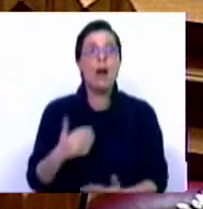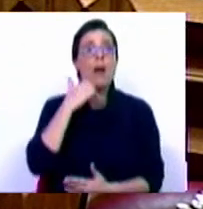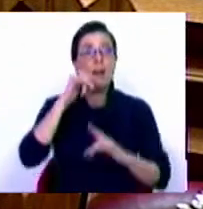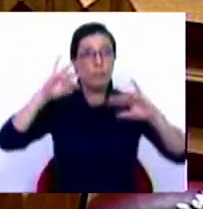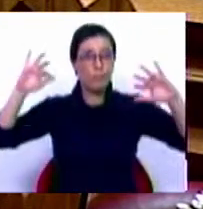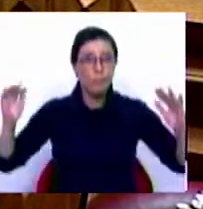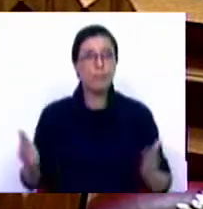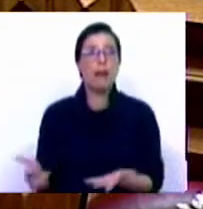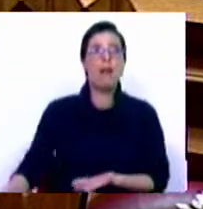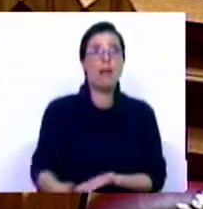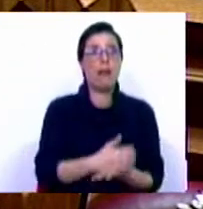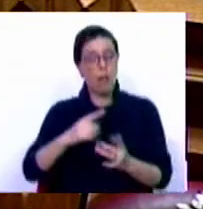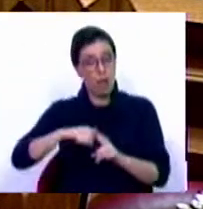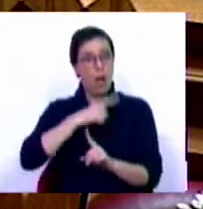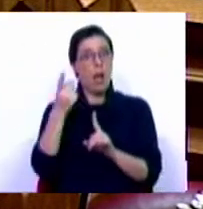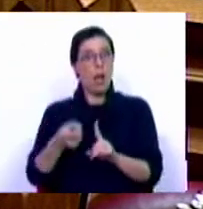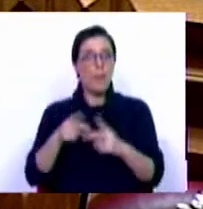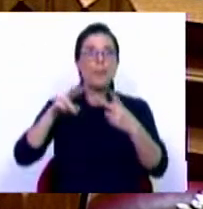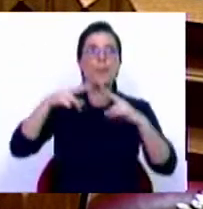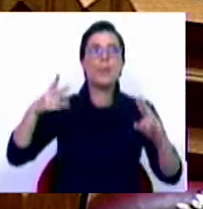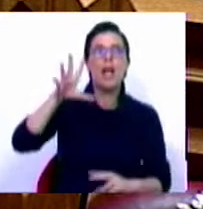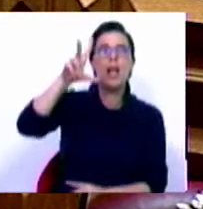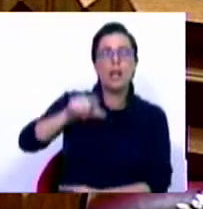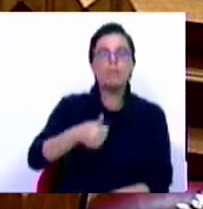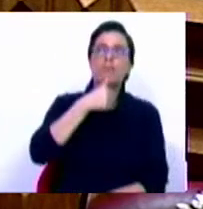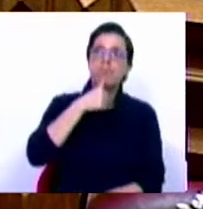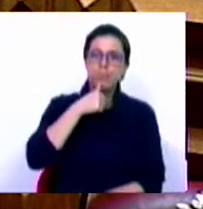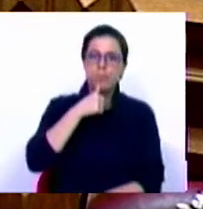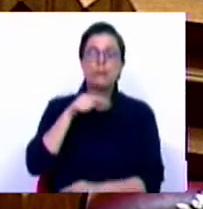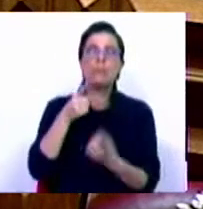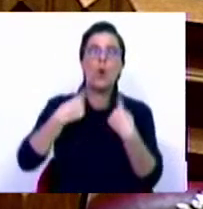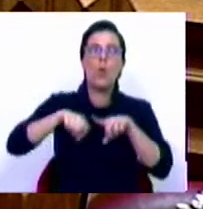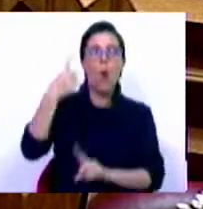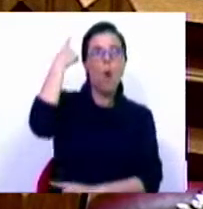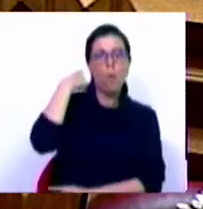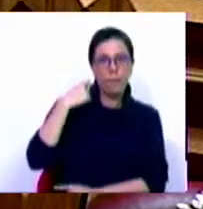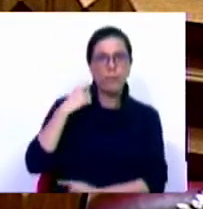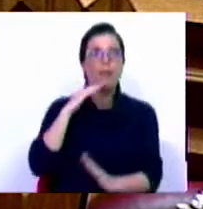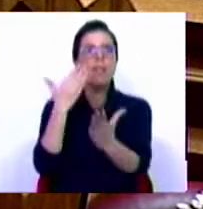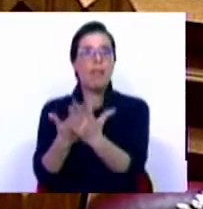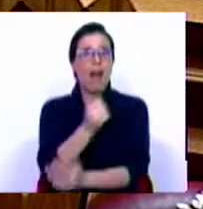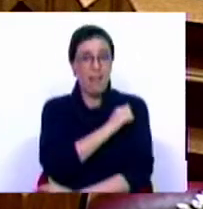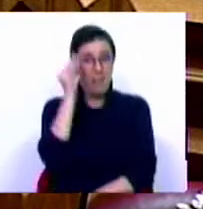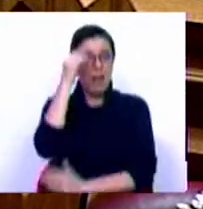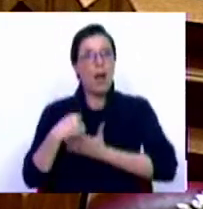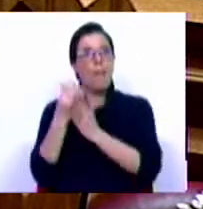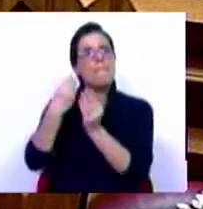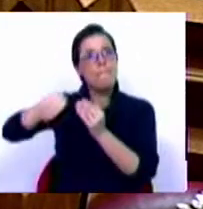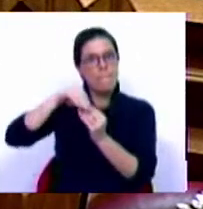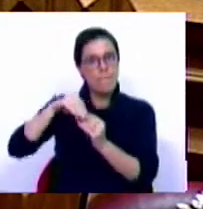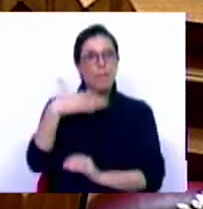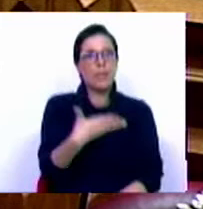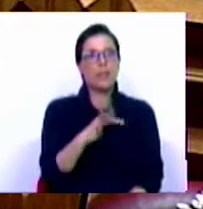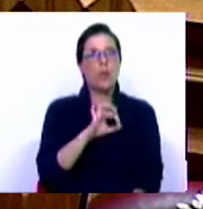redução das suas receitas anuais, a Câmara Municipal de Lisboa deliberou, na sua reunião de ontem, atribuir à Casa do Alentejo um apoio extraordinário